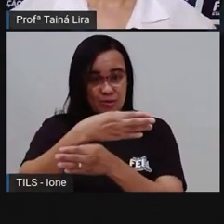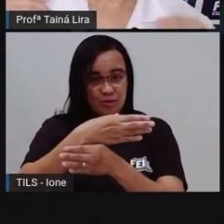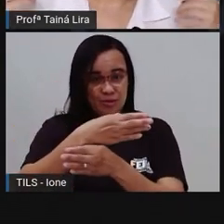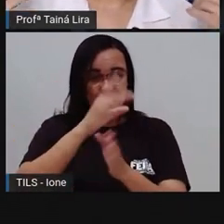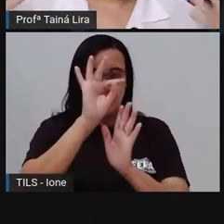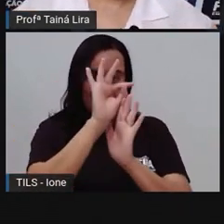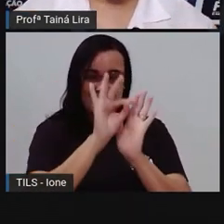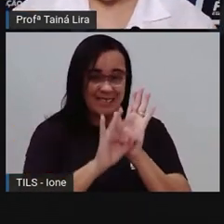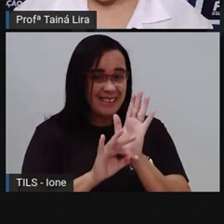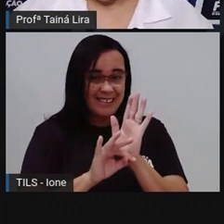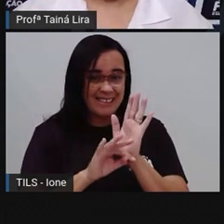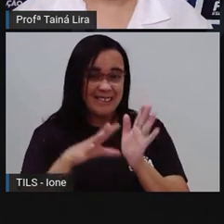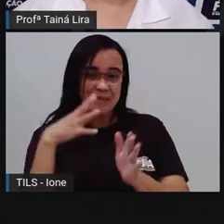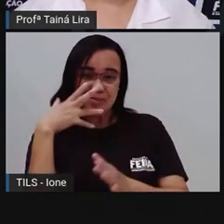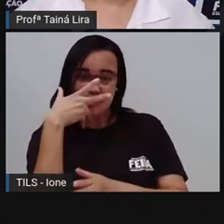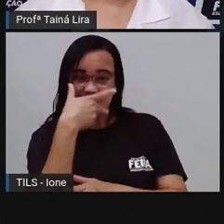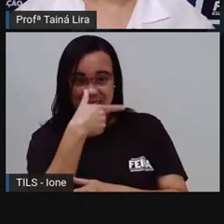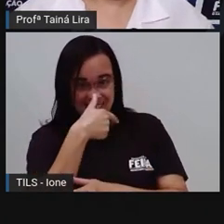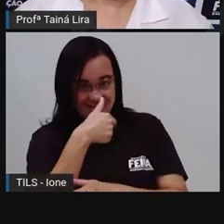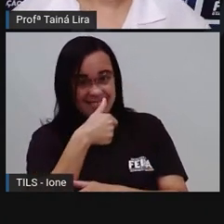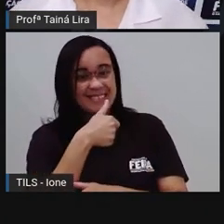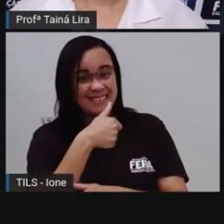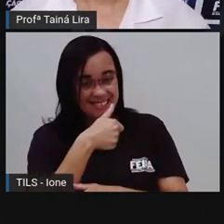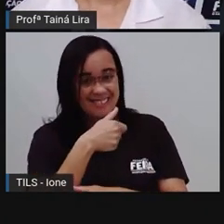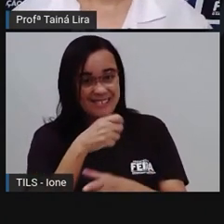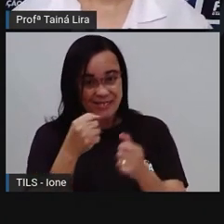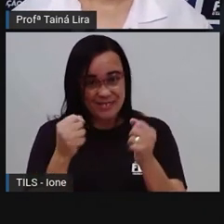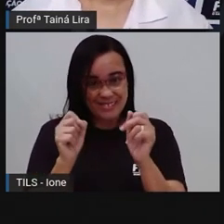Então, passa limpo ali numa folha, tá?